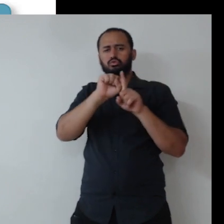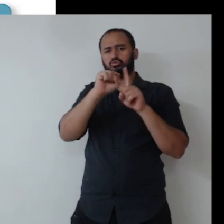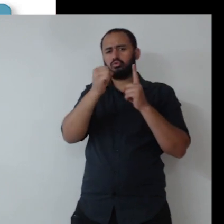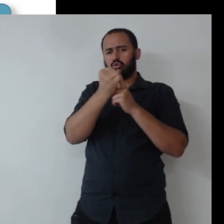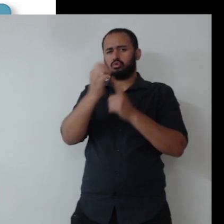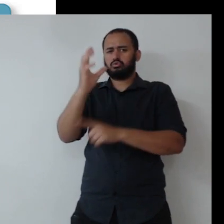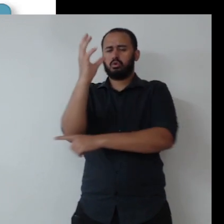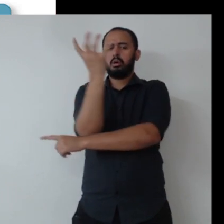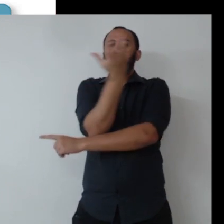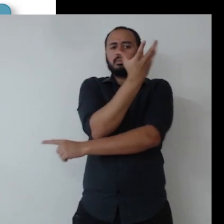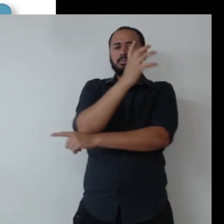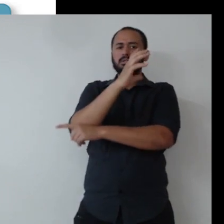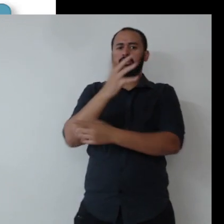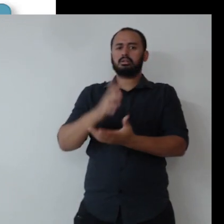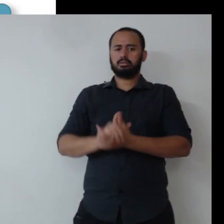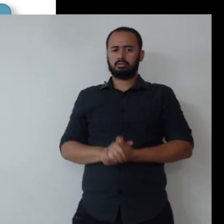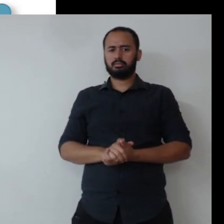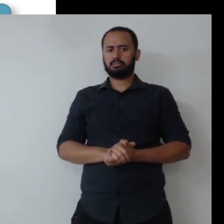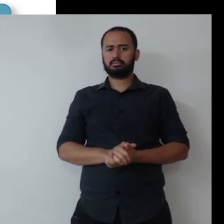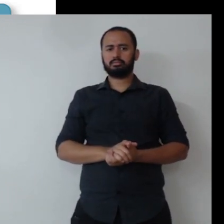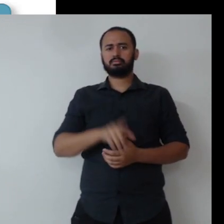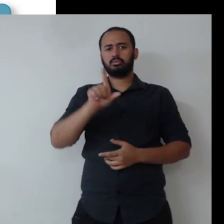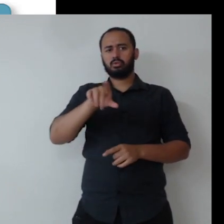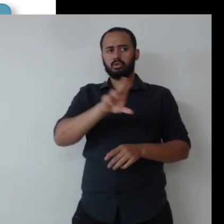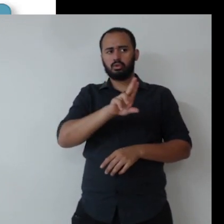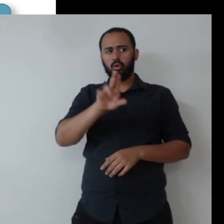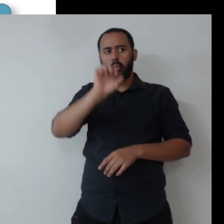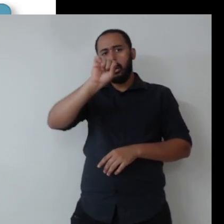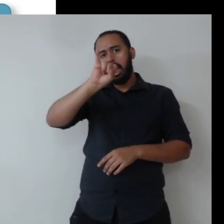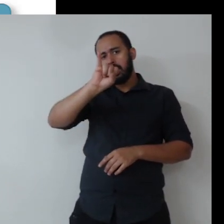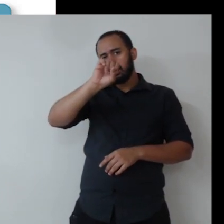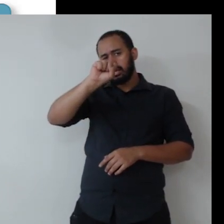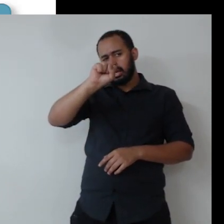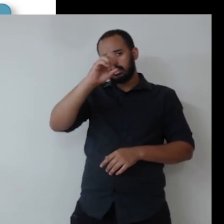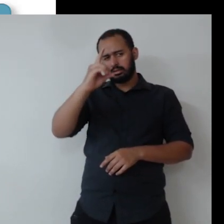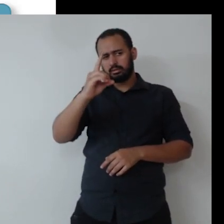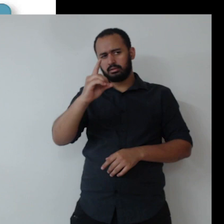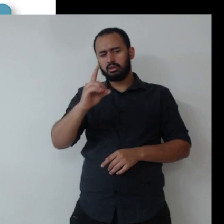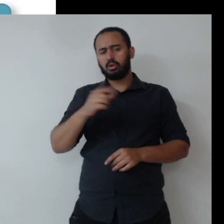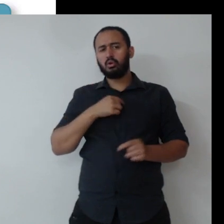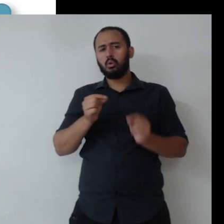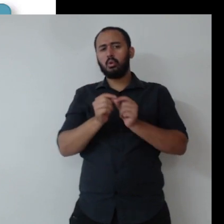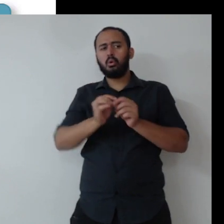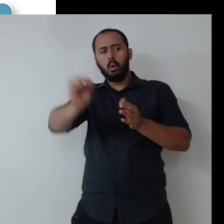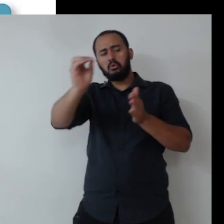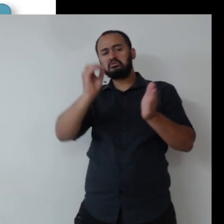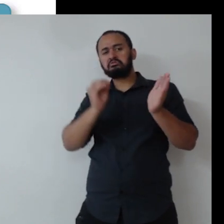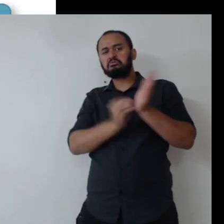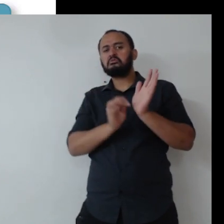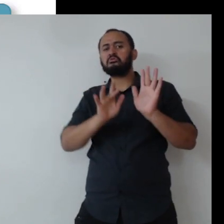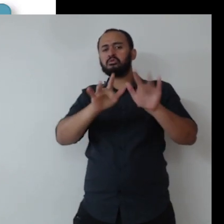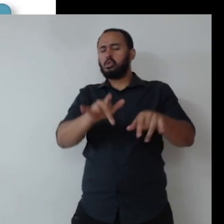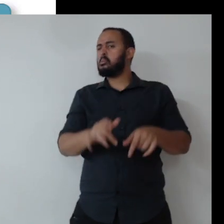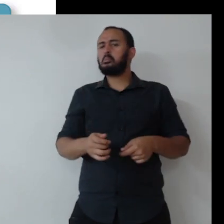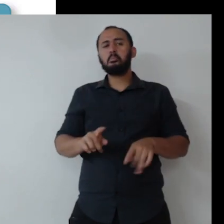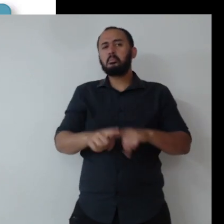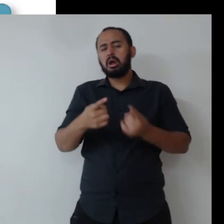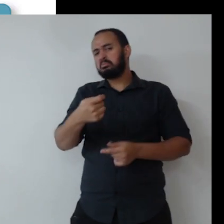Socioambiental. Aí, tem as três dimensões no título do ESG, mas aí a gente coloca ali no finalzinho ESG. Podia não colocar.